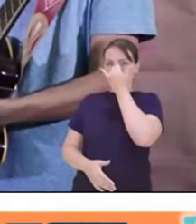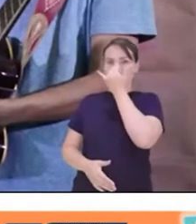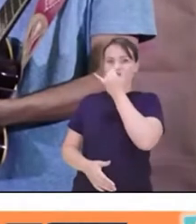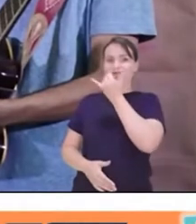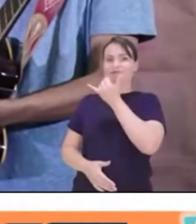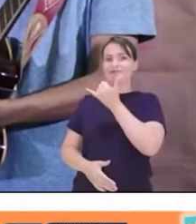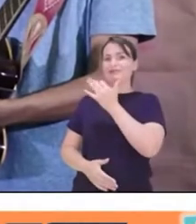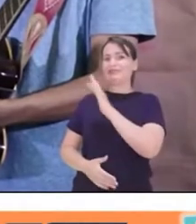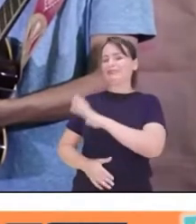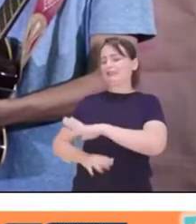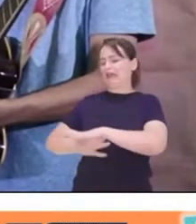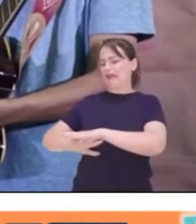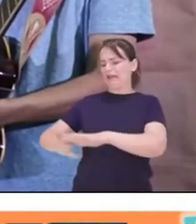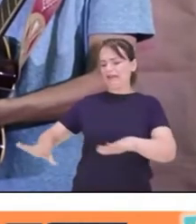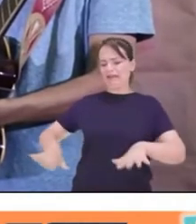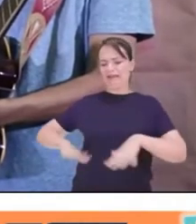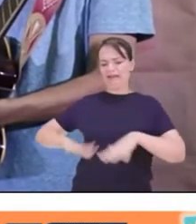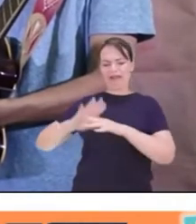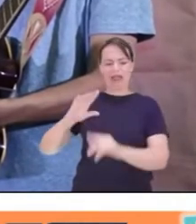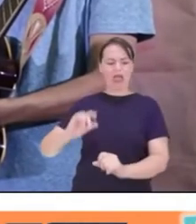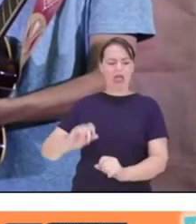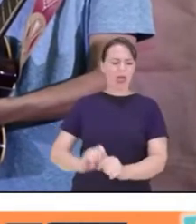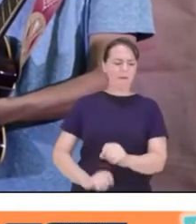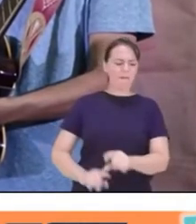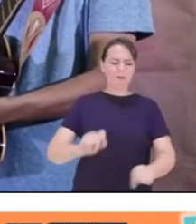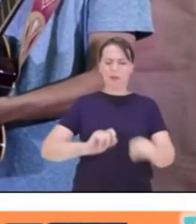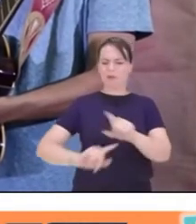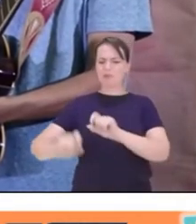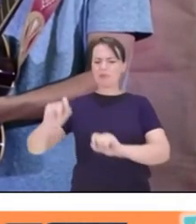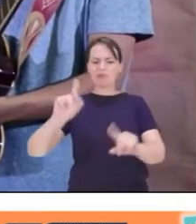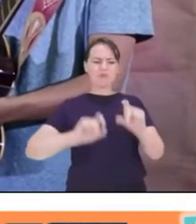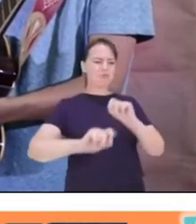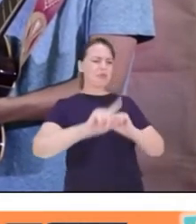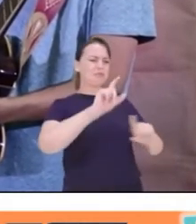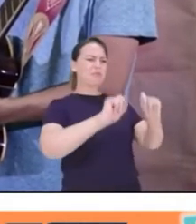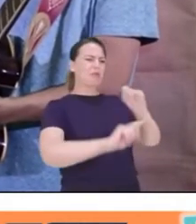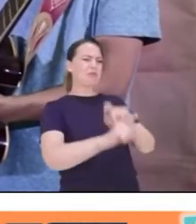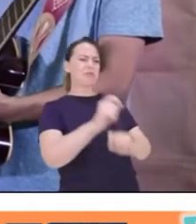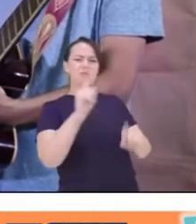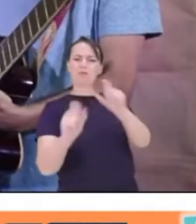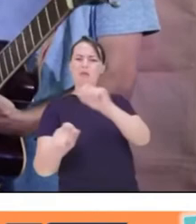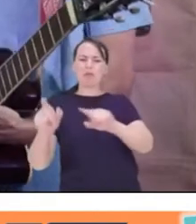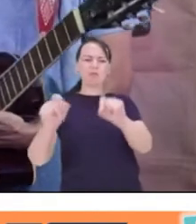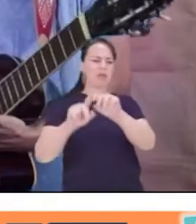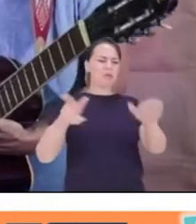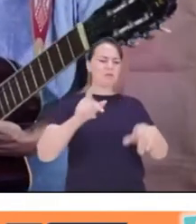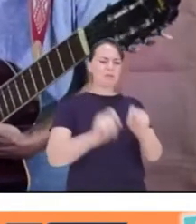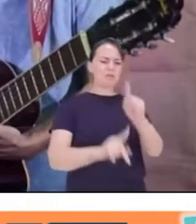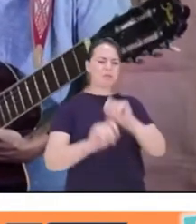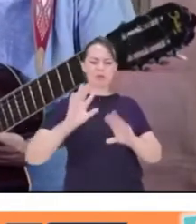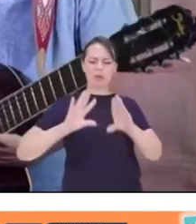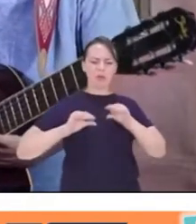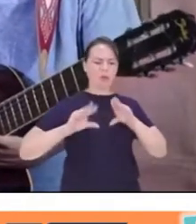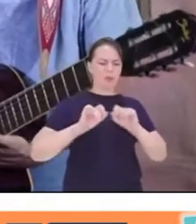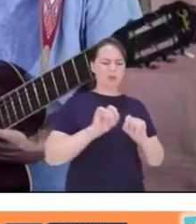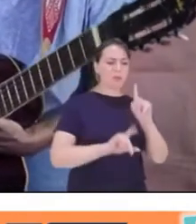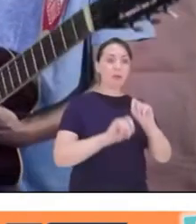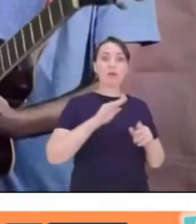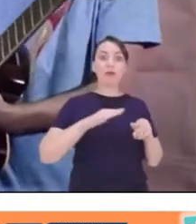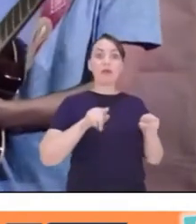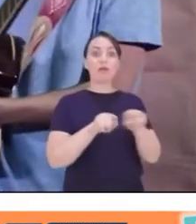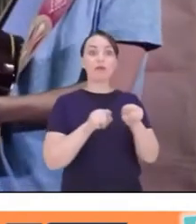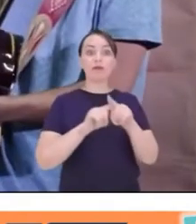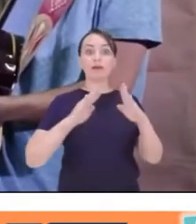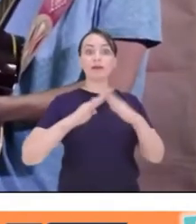elas já estavam todas, olha, estourando pipoca para todo lado. Pipoca na pia, pipoca no sofá, pipoca até na